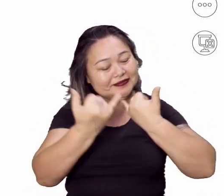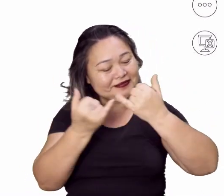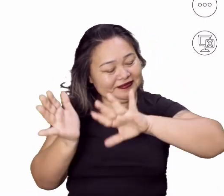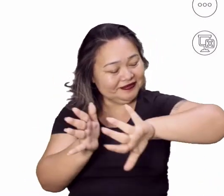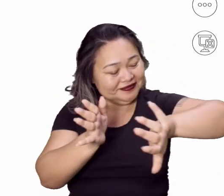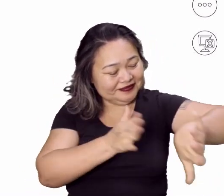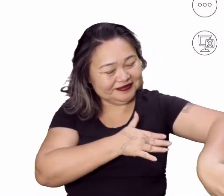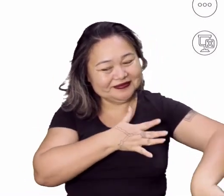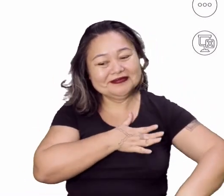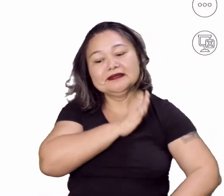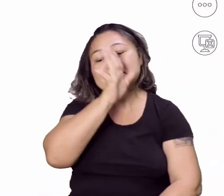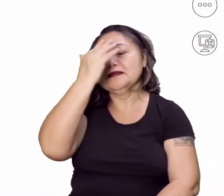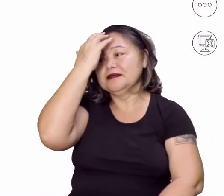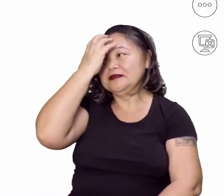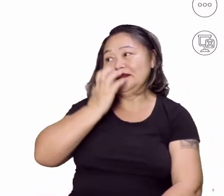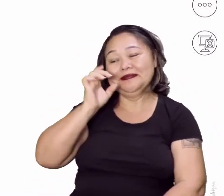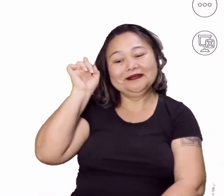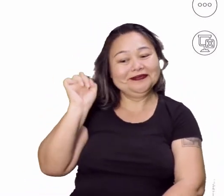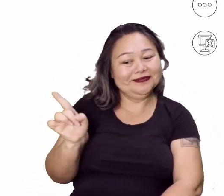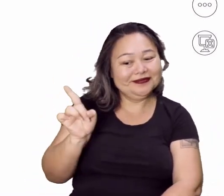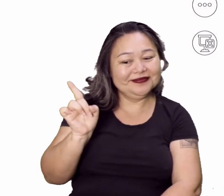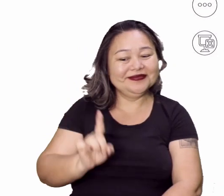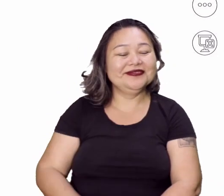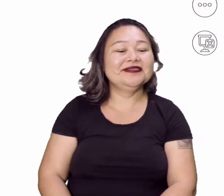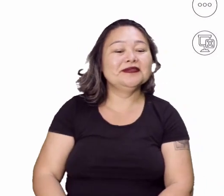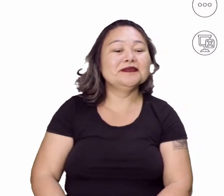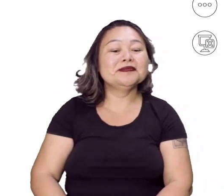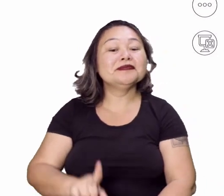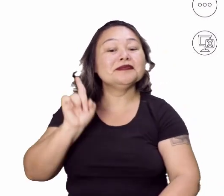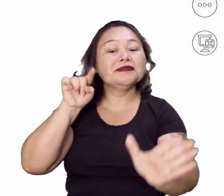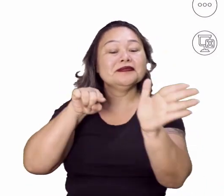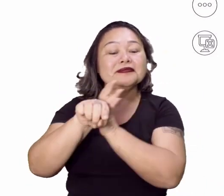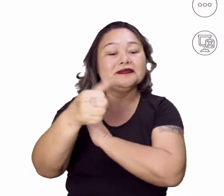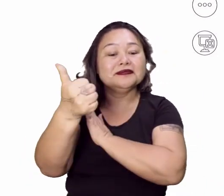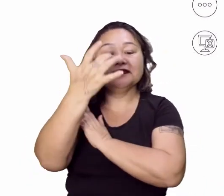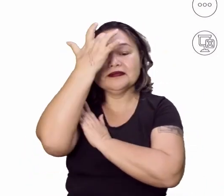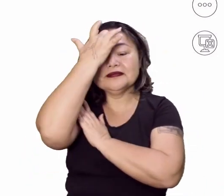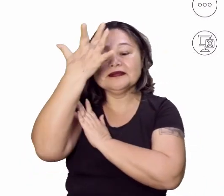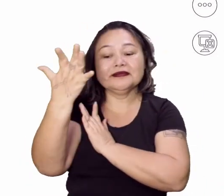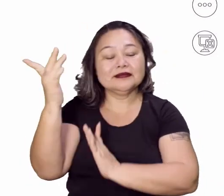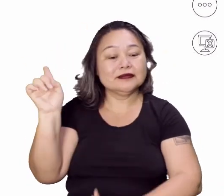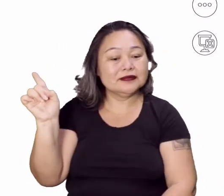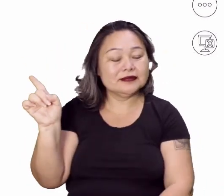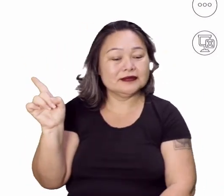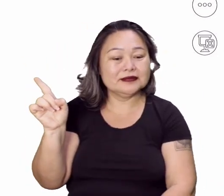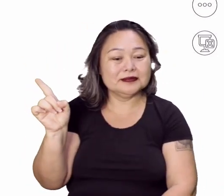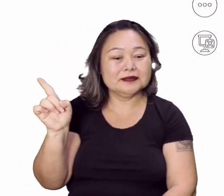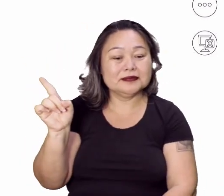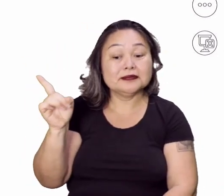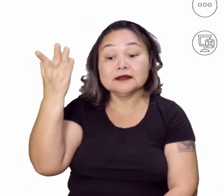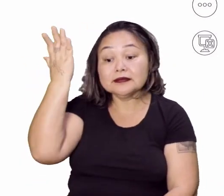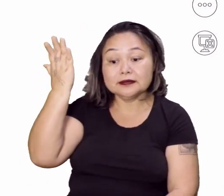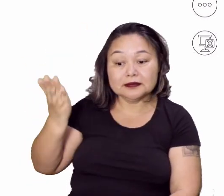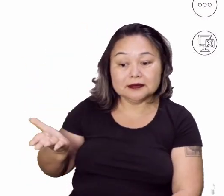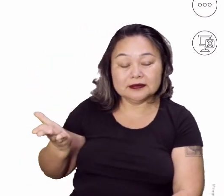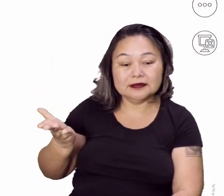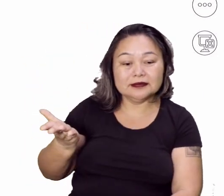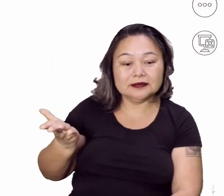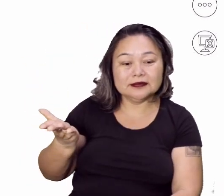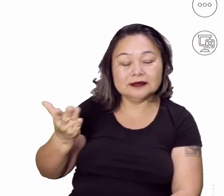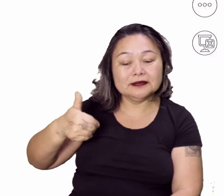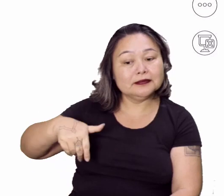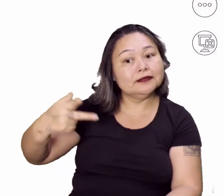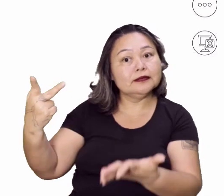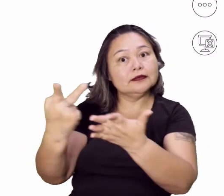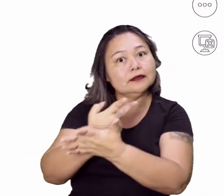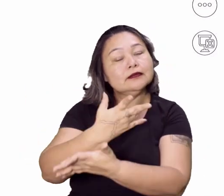para a coisa séria, né? Questão número um está facílima, tá? Olha, se vocês